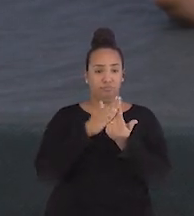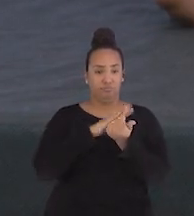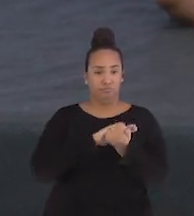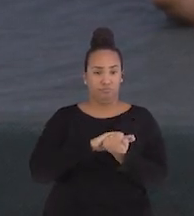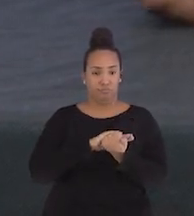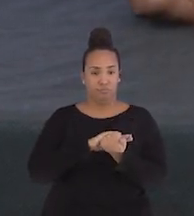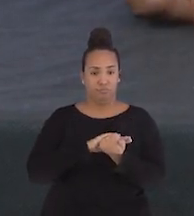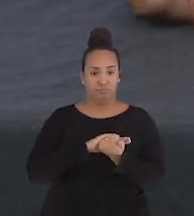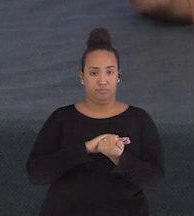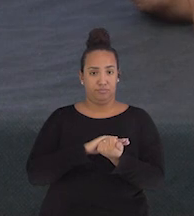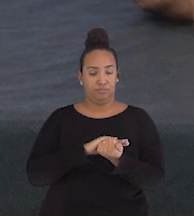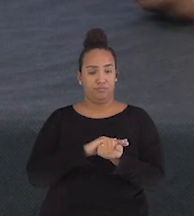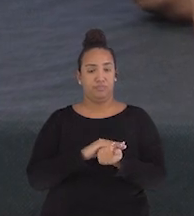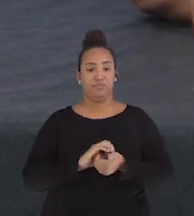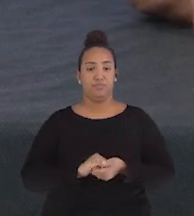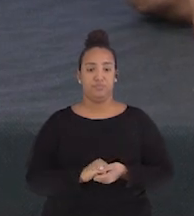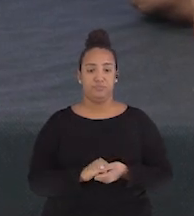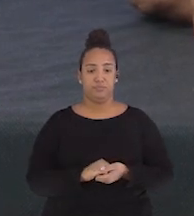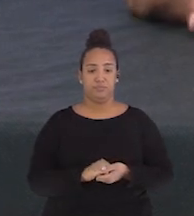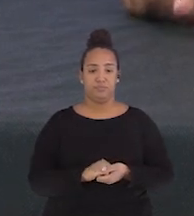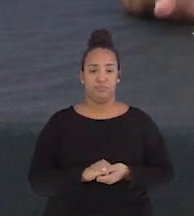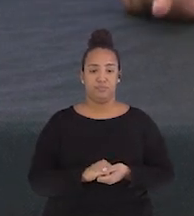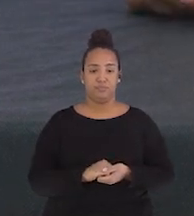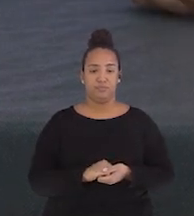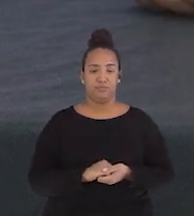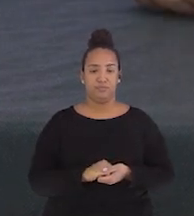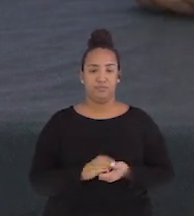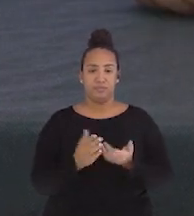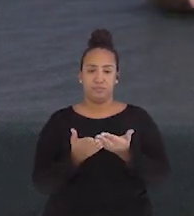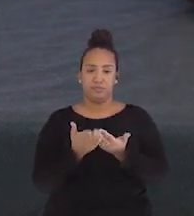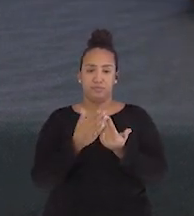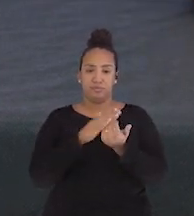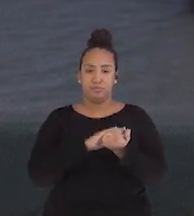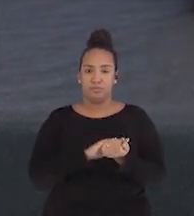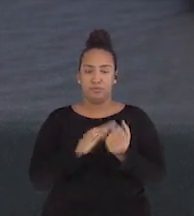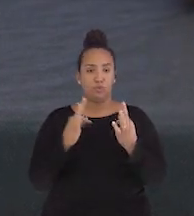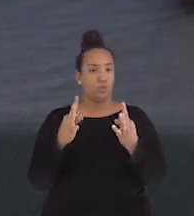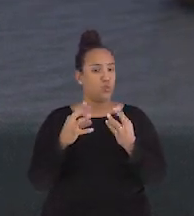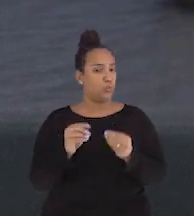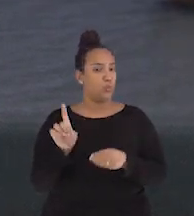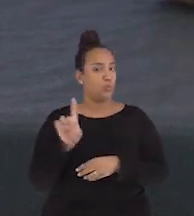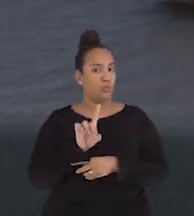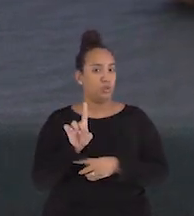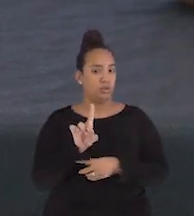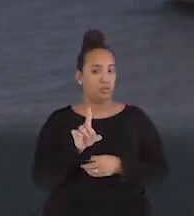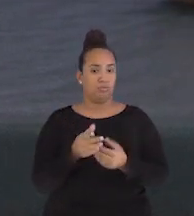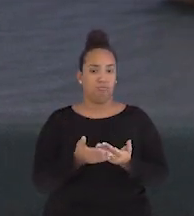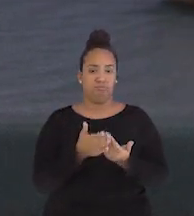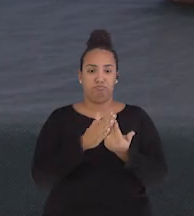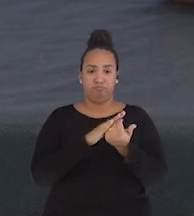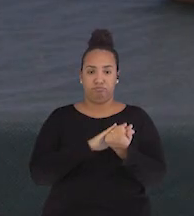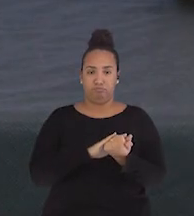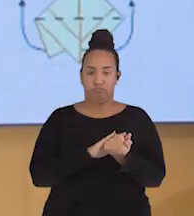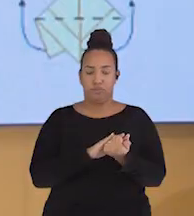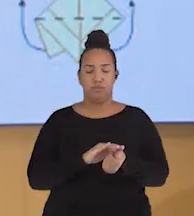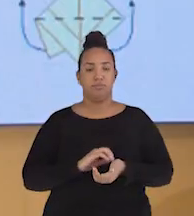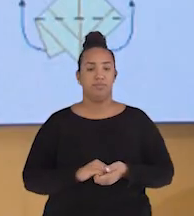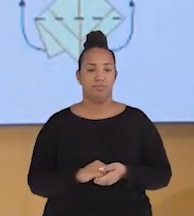Você pode dobrar aqui, né, pra marcar, mas não precisa dobrar tudo. É só pra dar uma marquinha aqui no meio, ó.